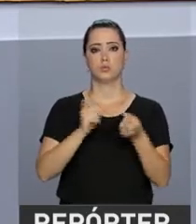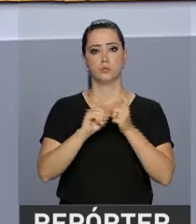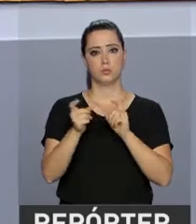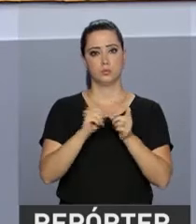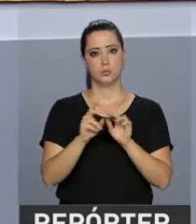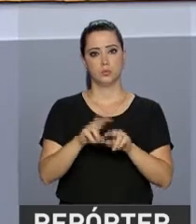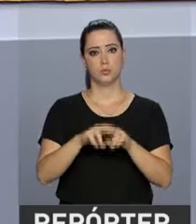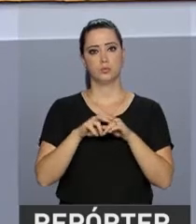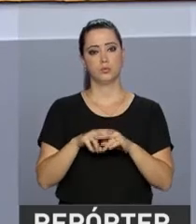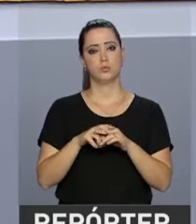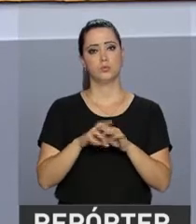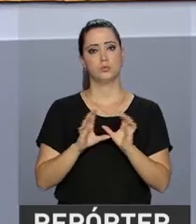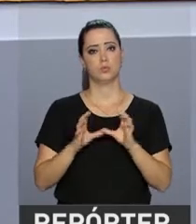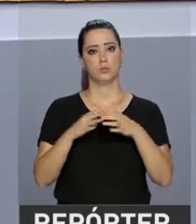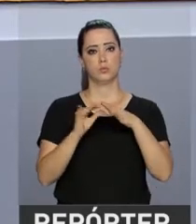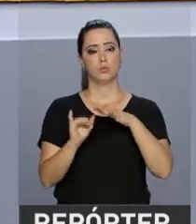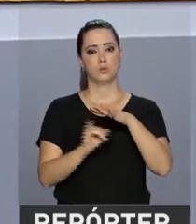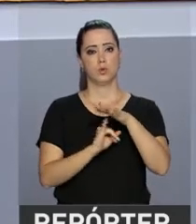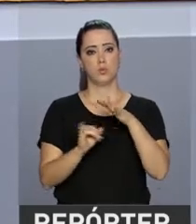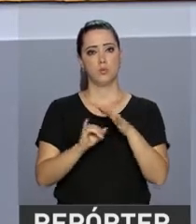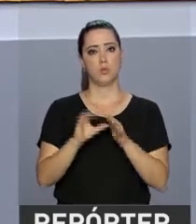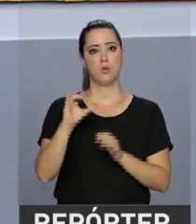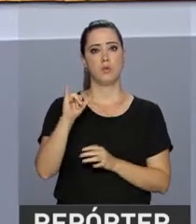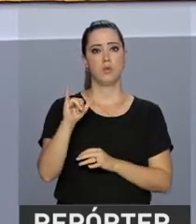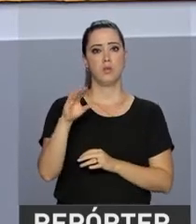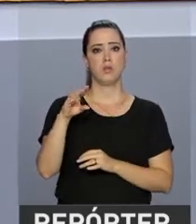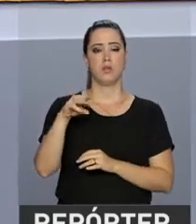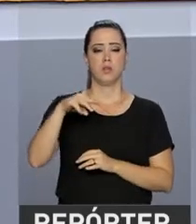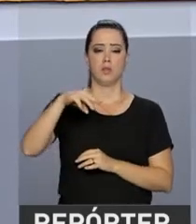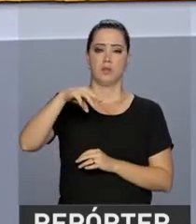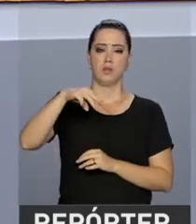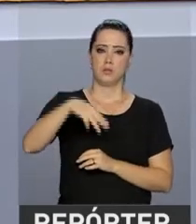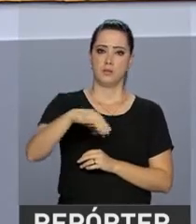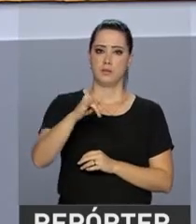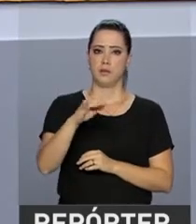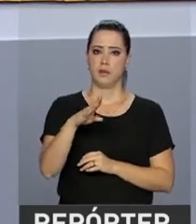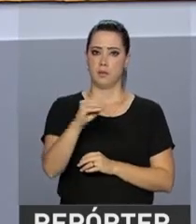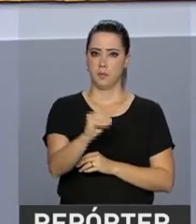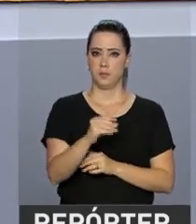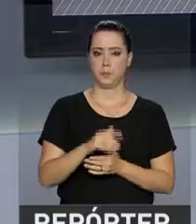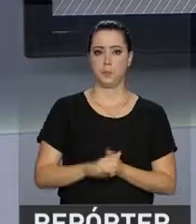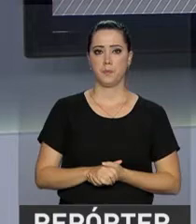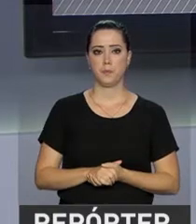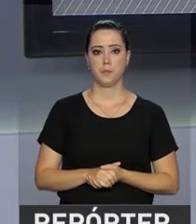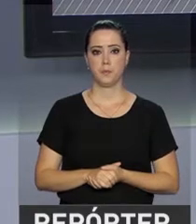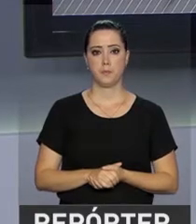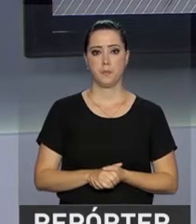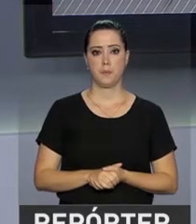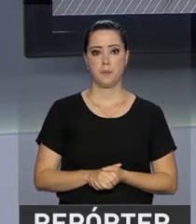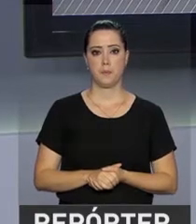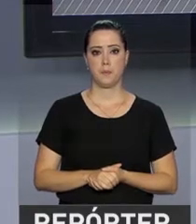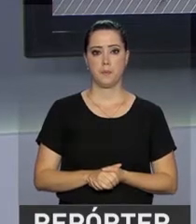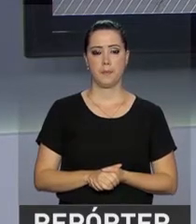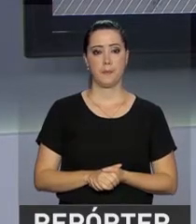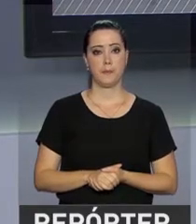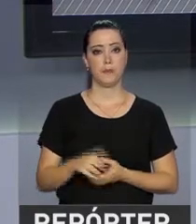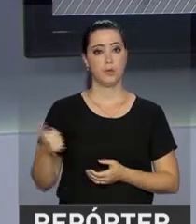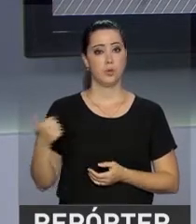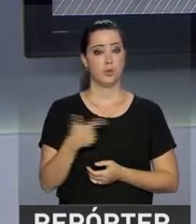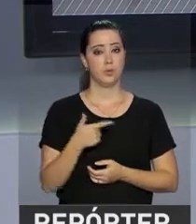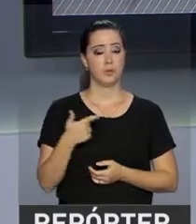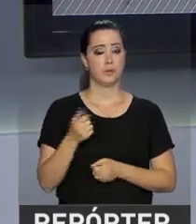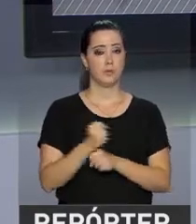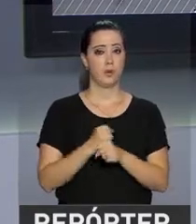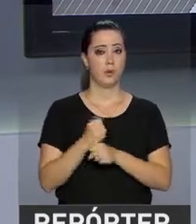administradas pelo Instituto Chico Mendes de Conservação da Biodiversidade. Há 12 anos, o Brasil não